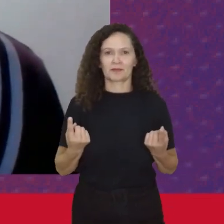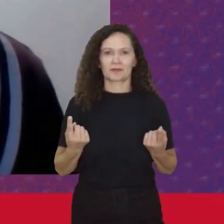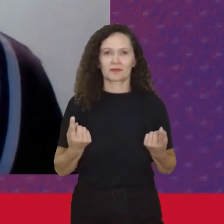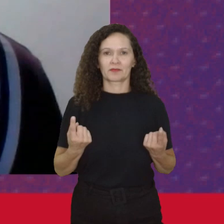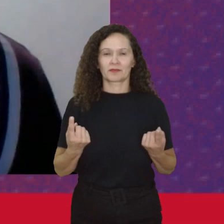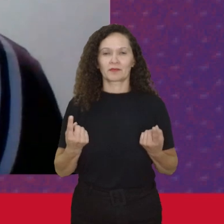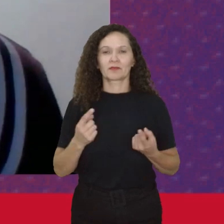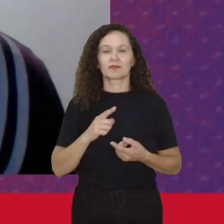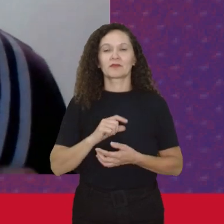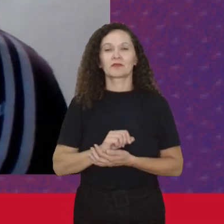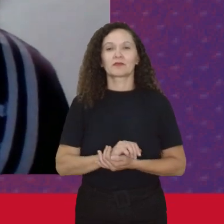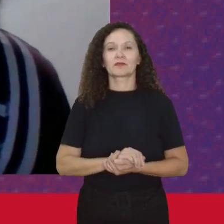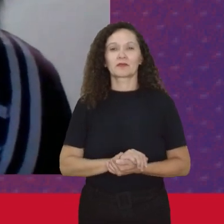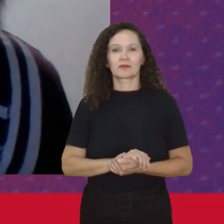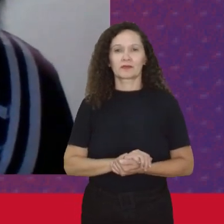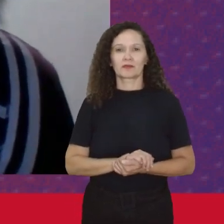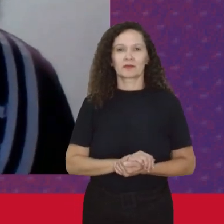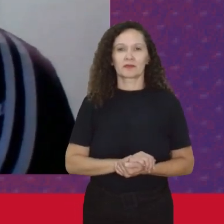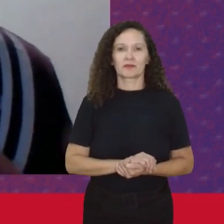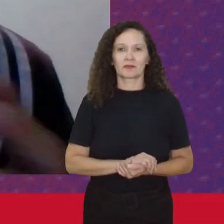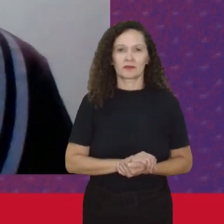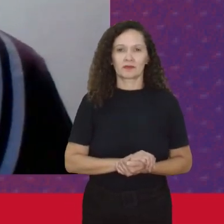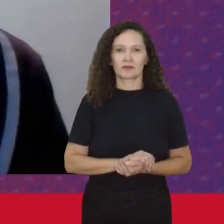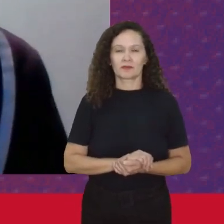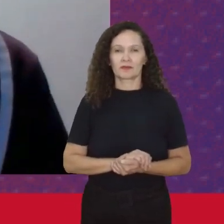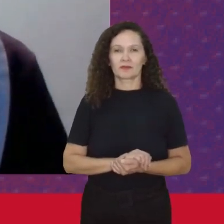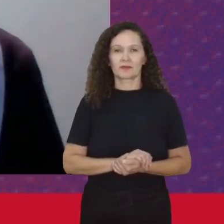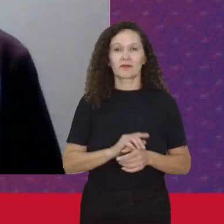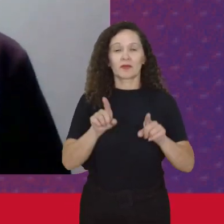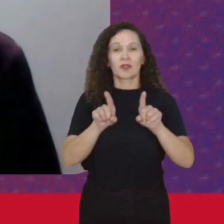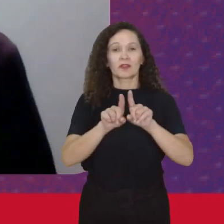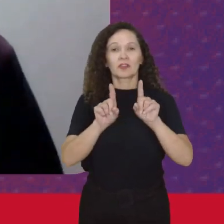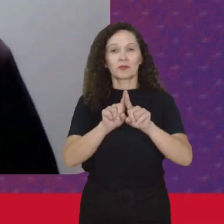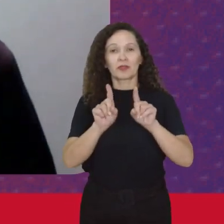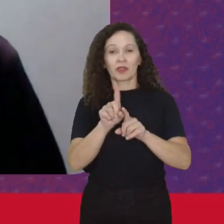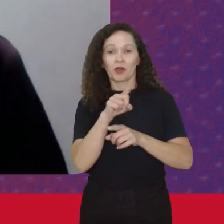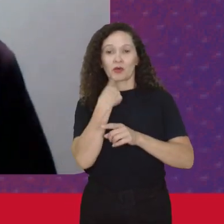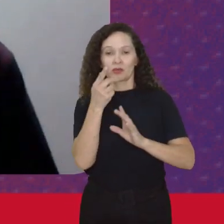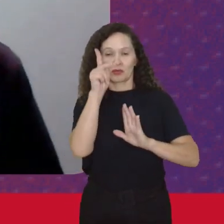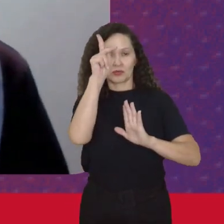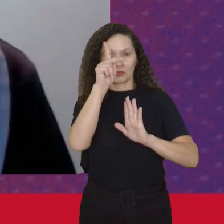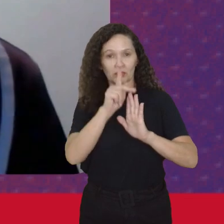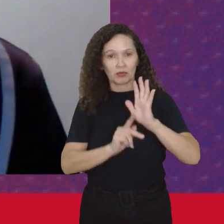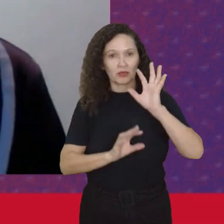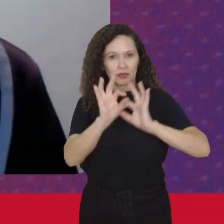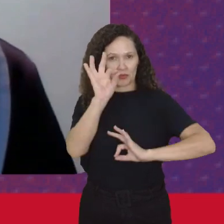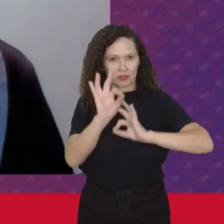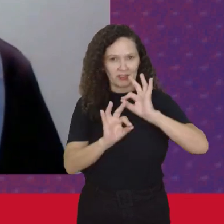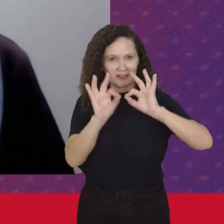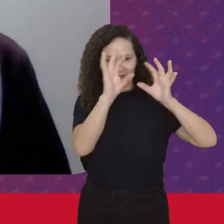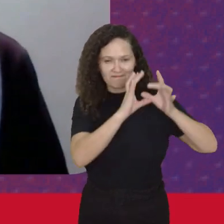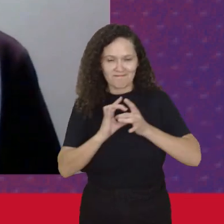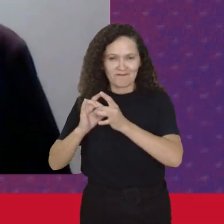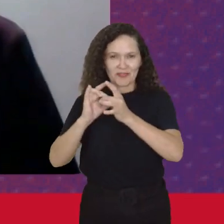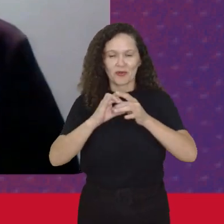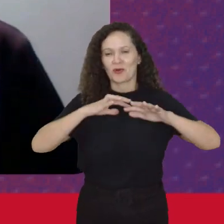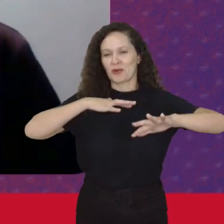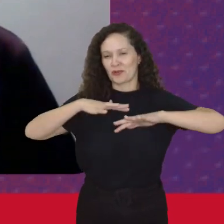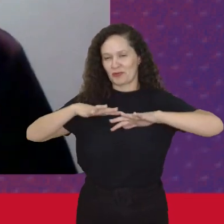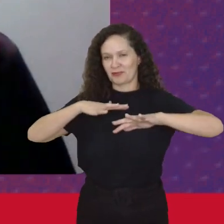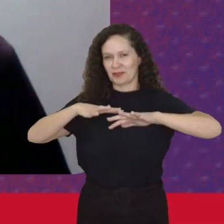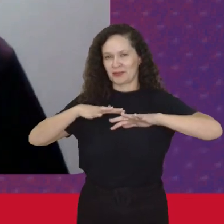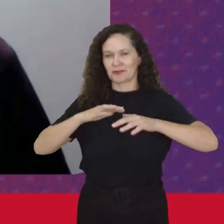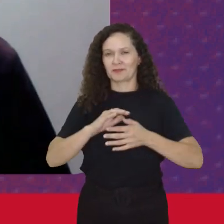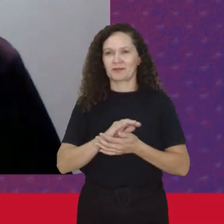Outra vez Porque isso Também se vincula A qual O nosso projeto Organizativo Como movimento Como é Que